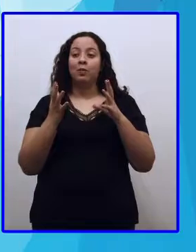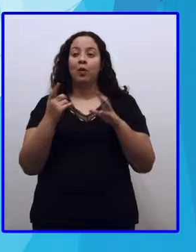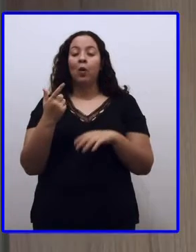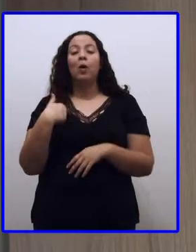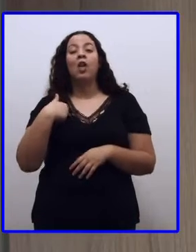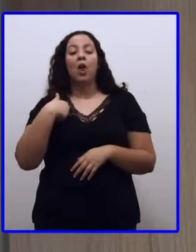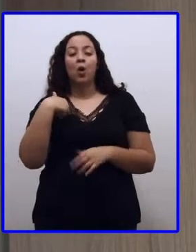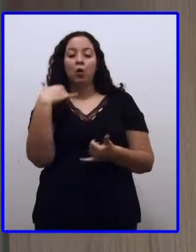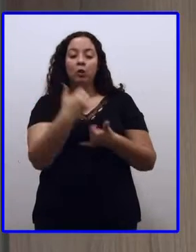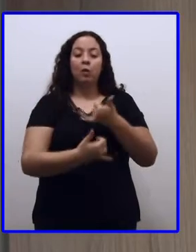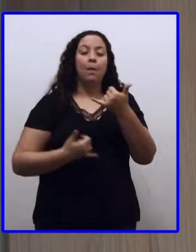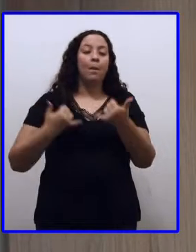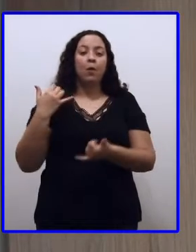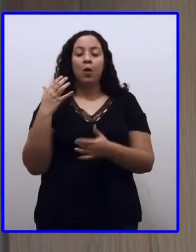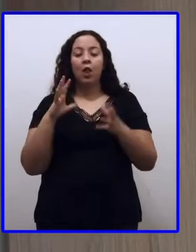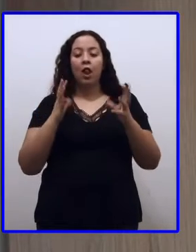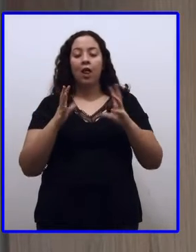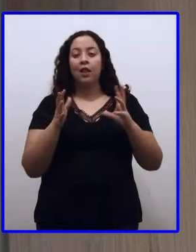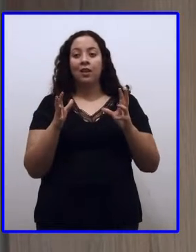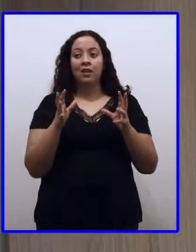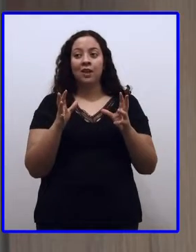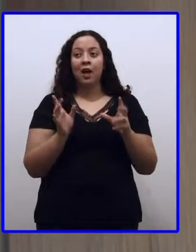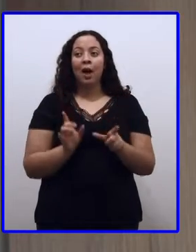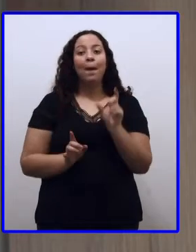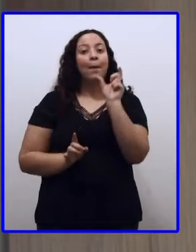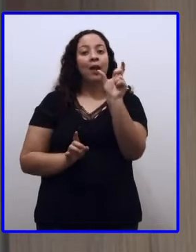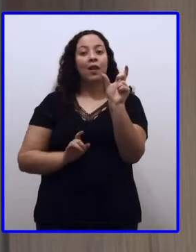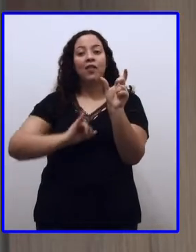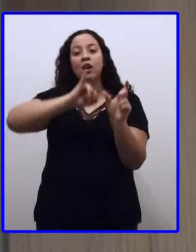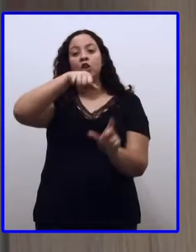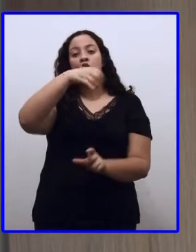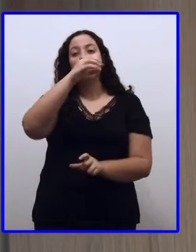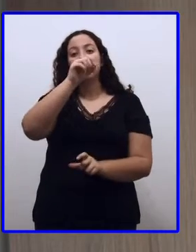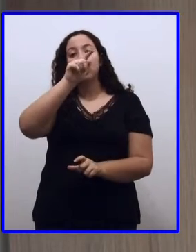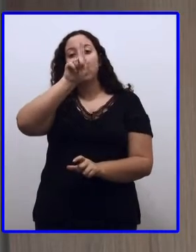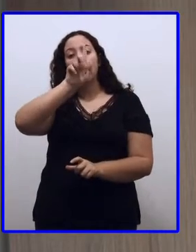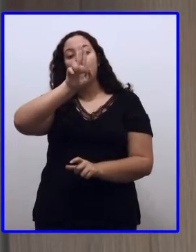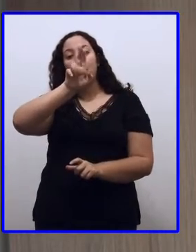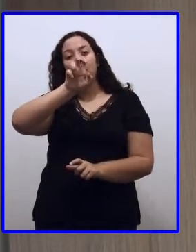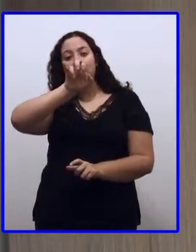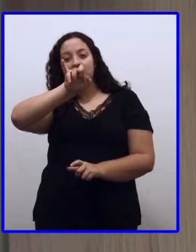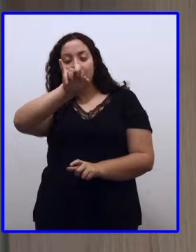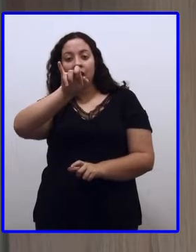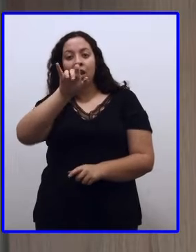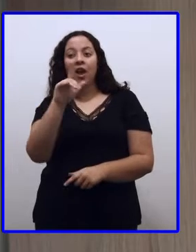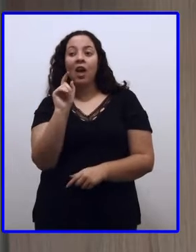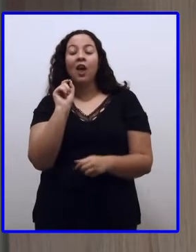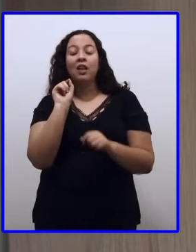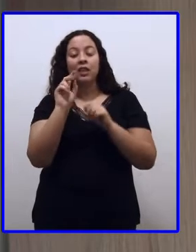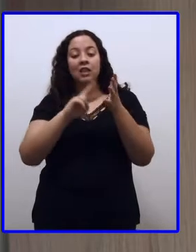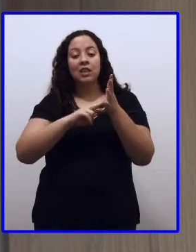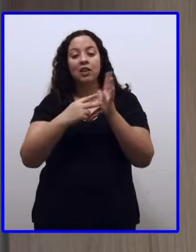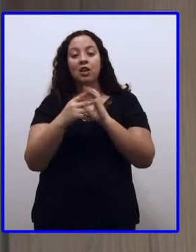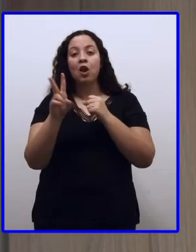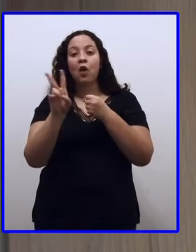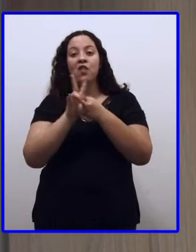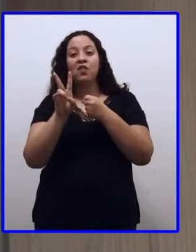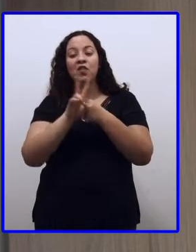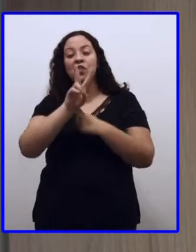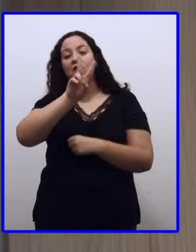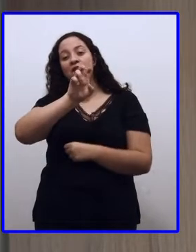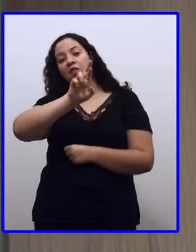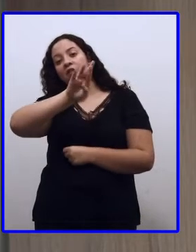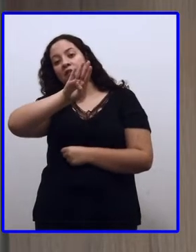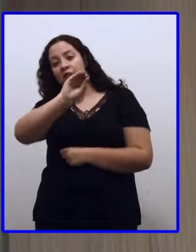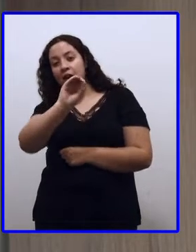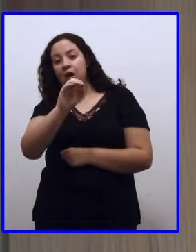na frase, eu joguei bola, a palavrinha joguei, ela é um verbo, ela indica uma ação, um movimento,